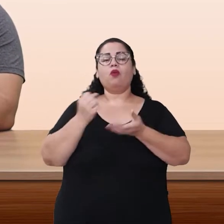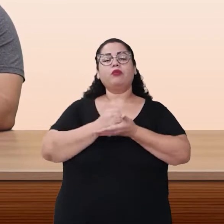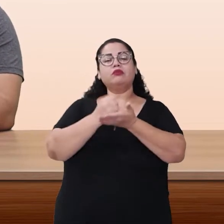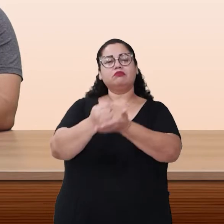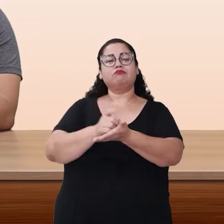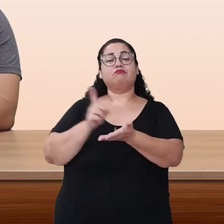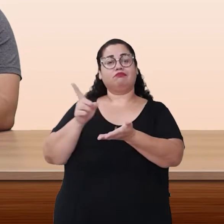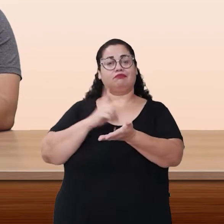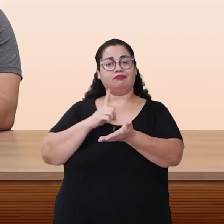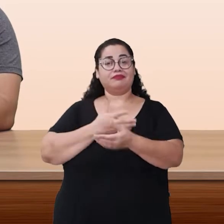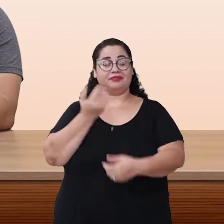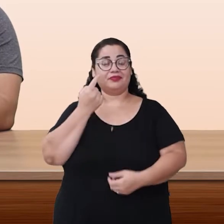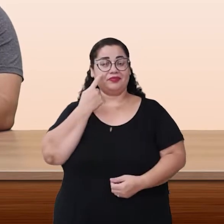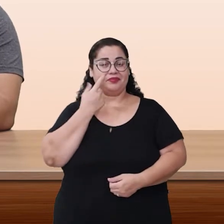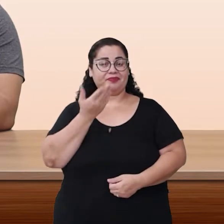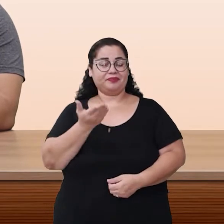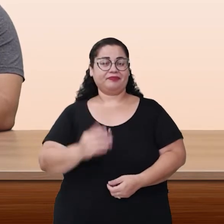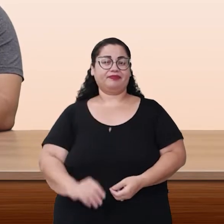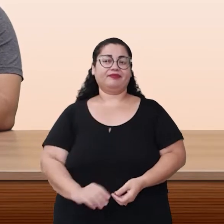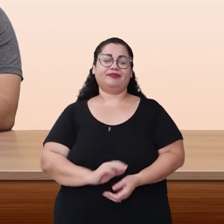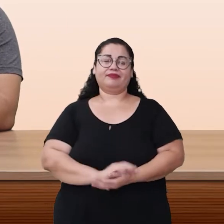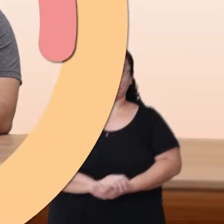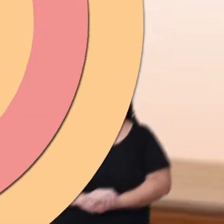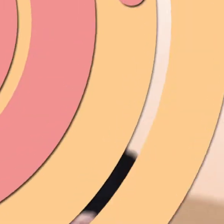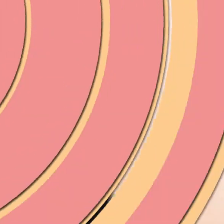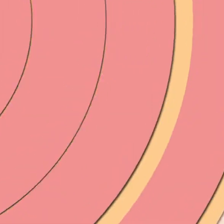suporte que recebe. Vamos rever.